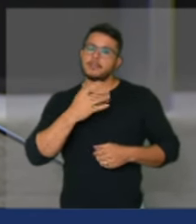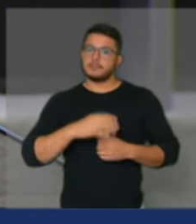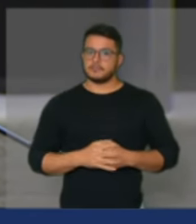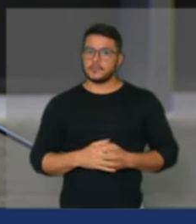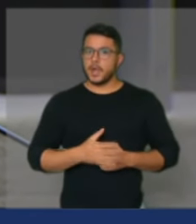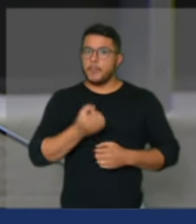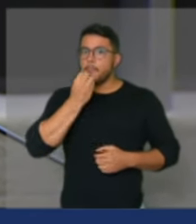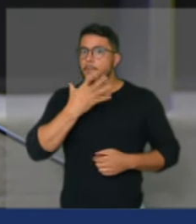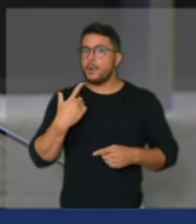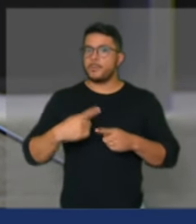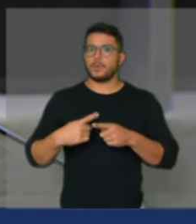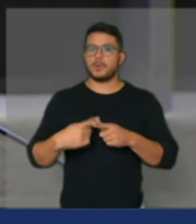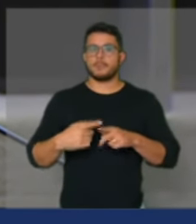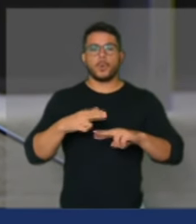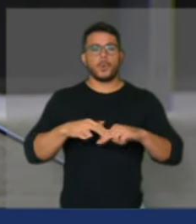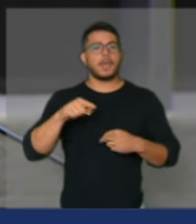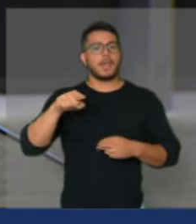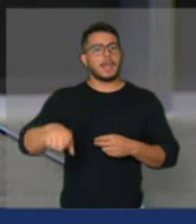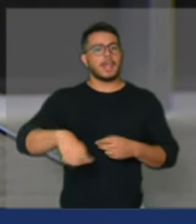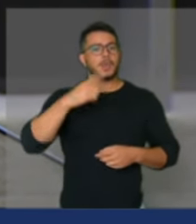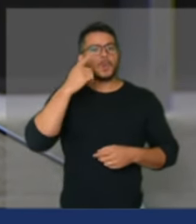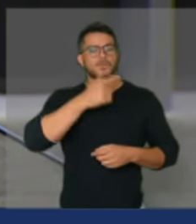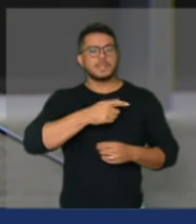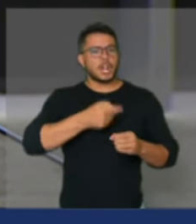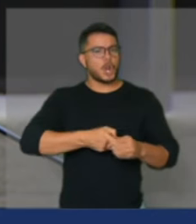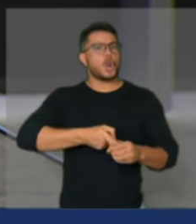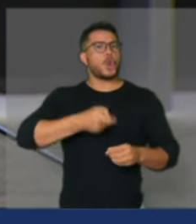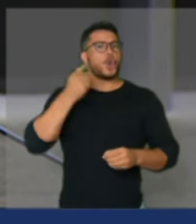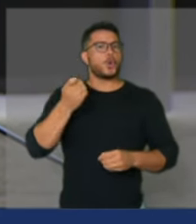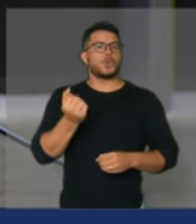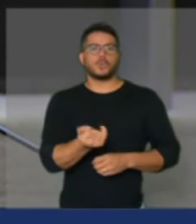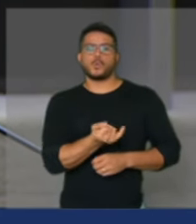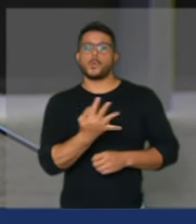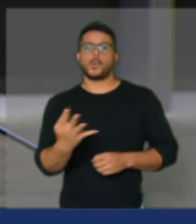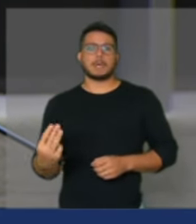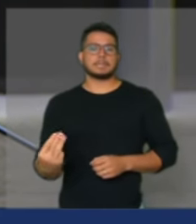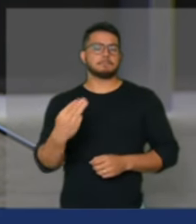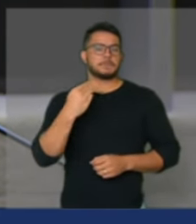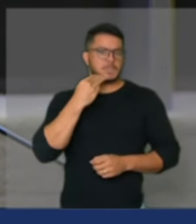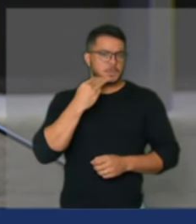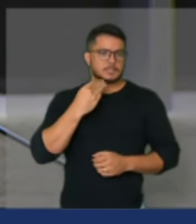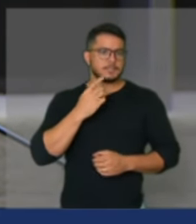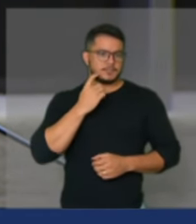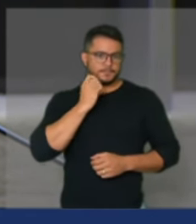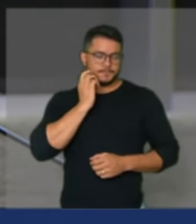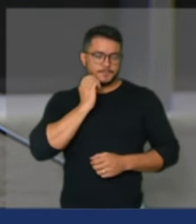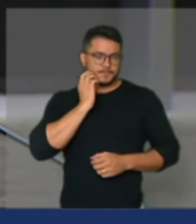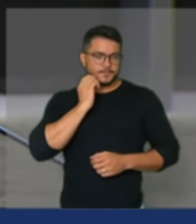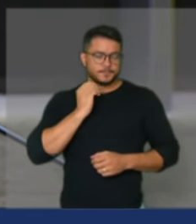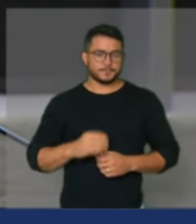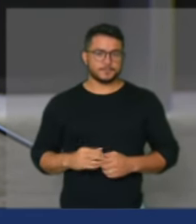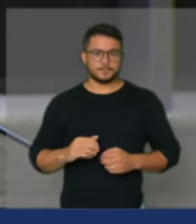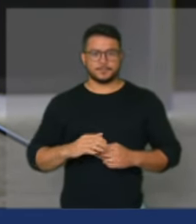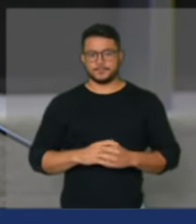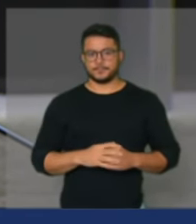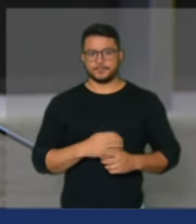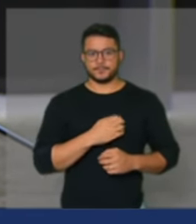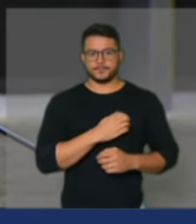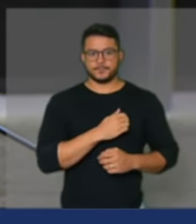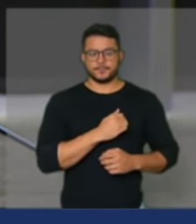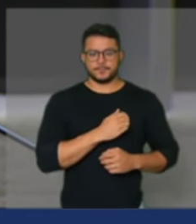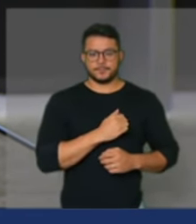paraíso fiscal talvez usando informações privilegiadas da economia do Brasil